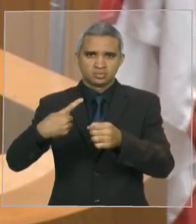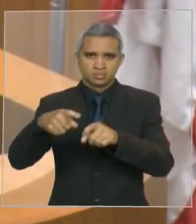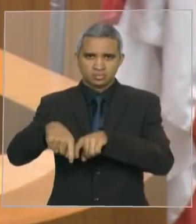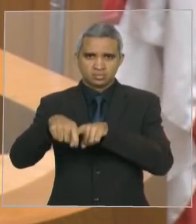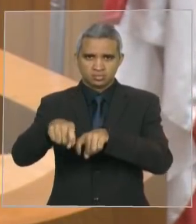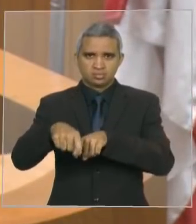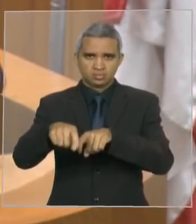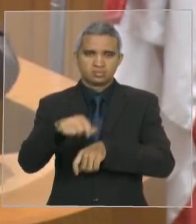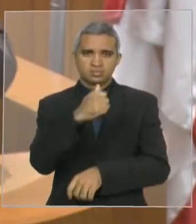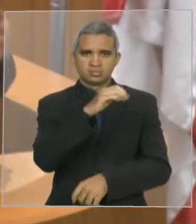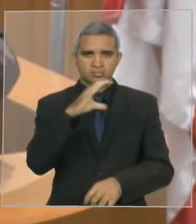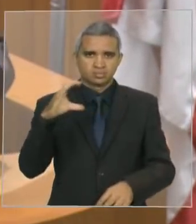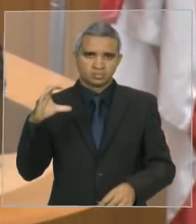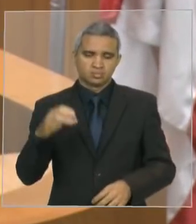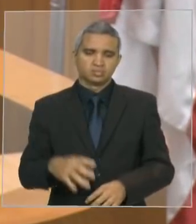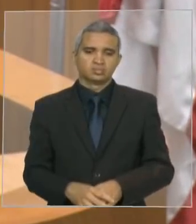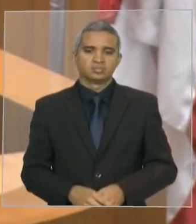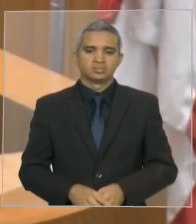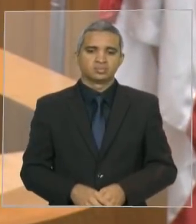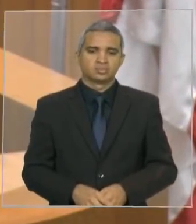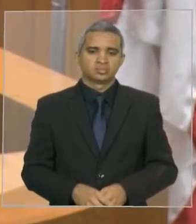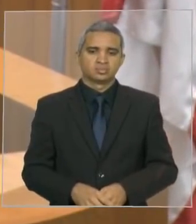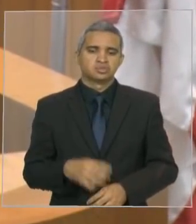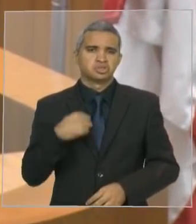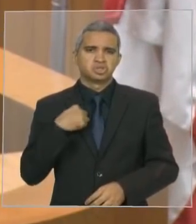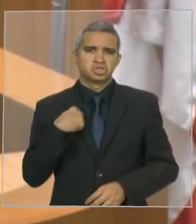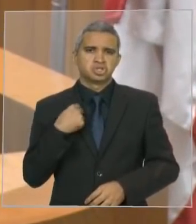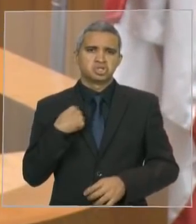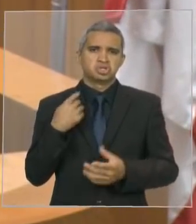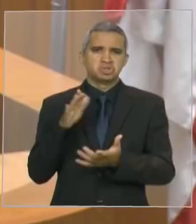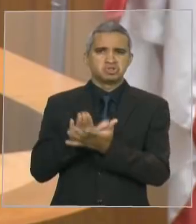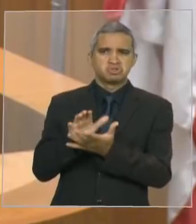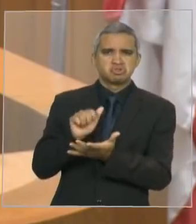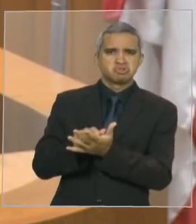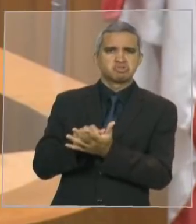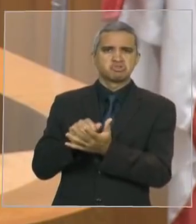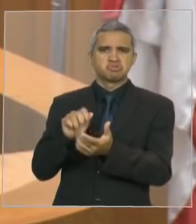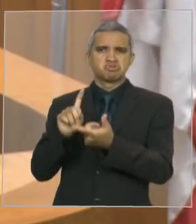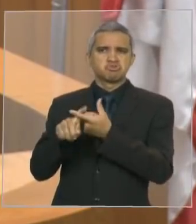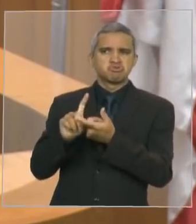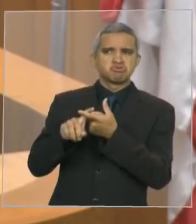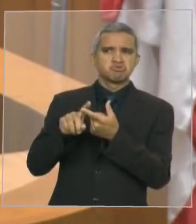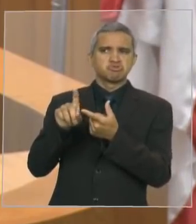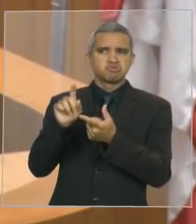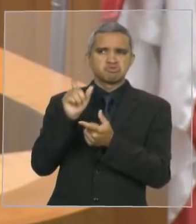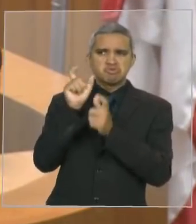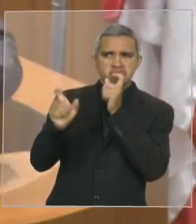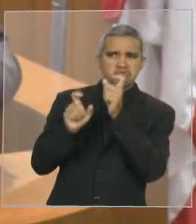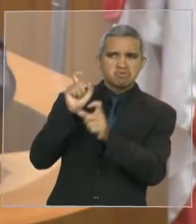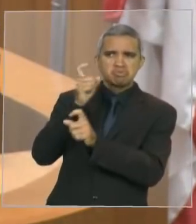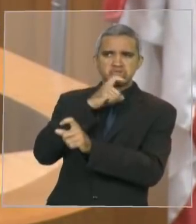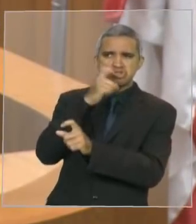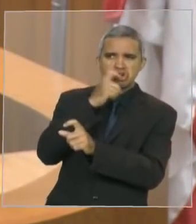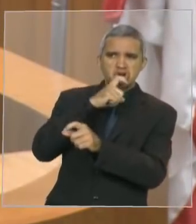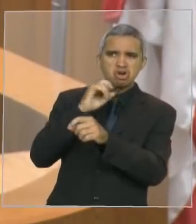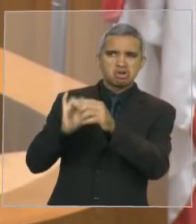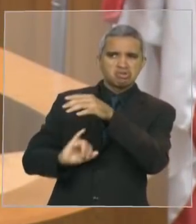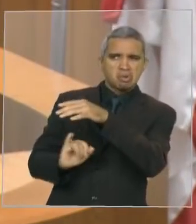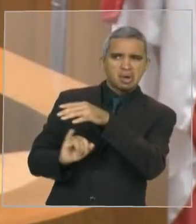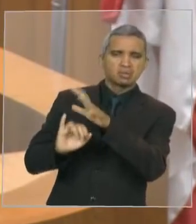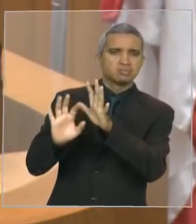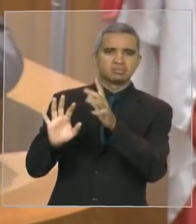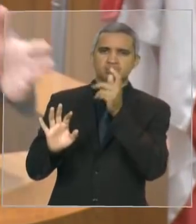à disposição. Não vou revidar palavras de baixo calão como mentiroso, como baixo, como